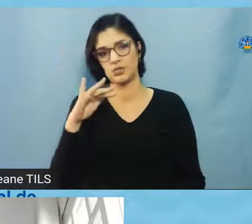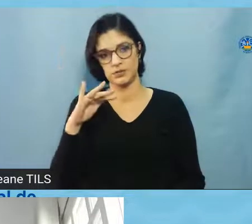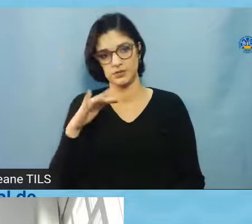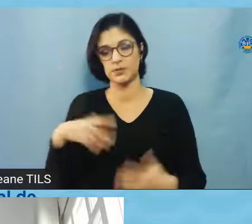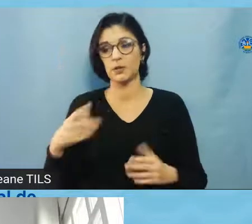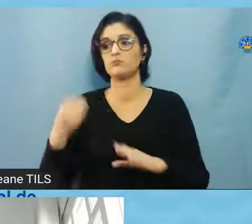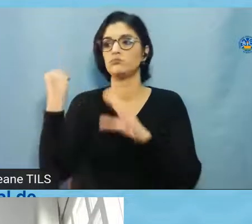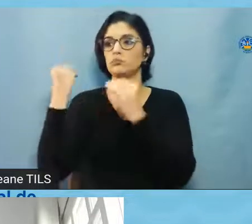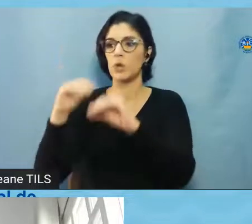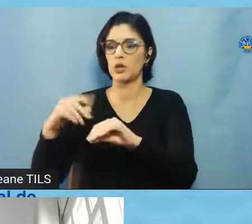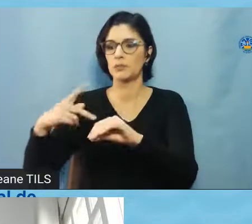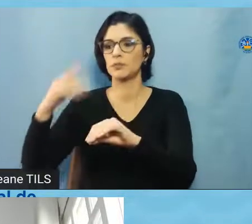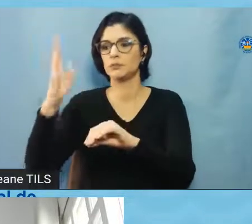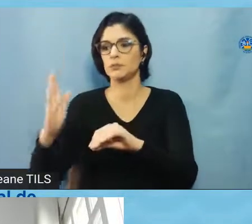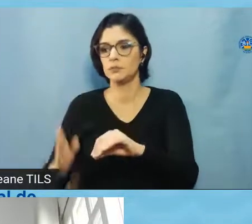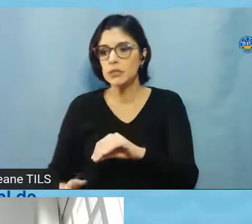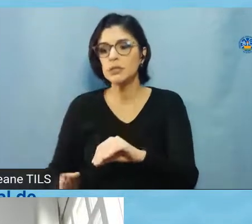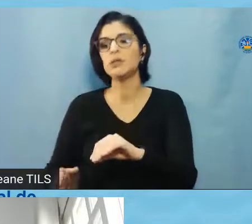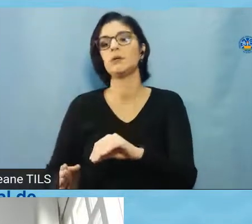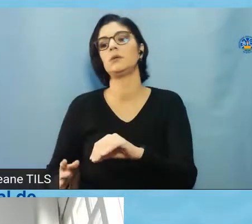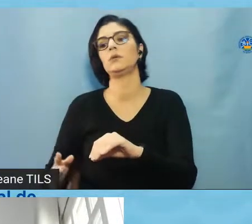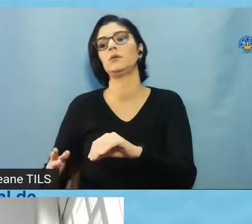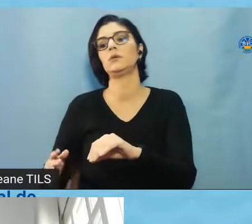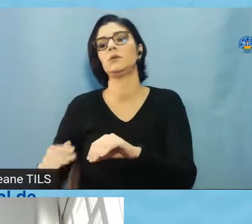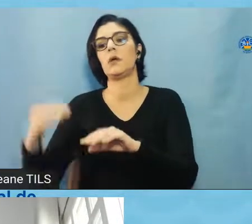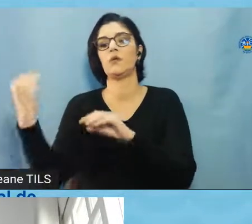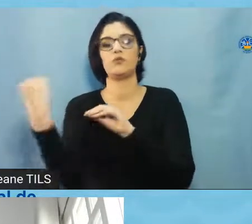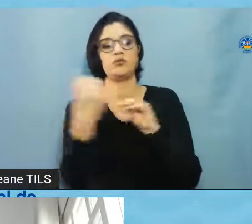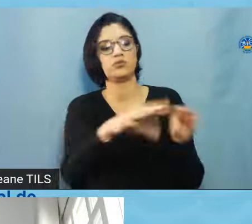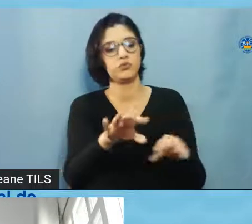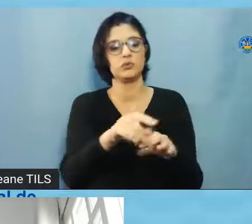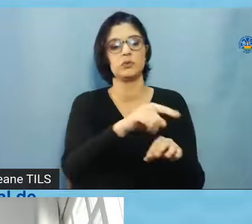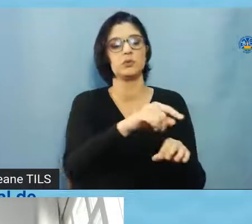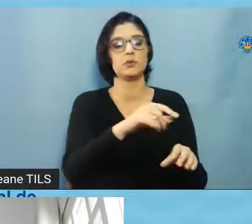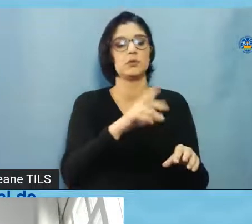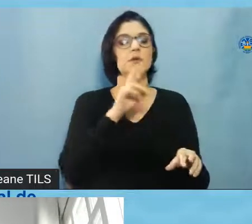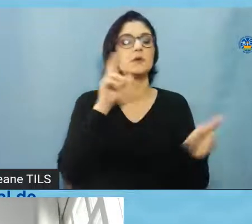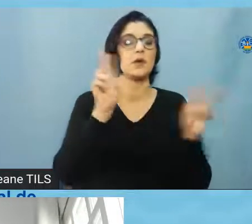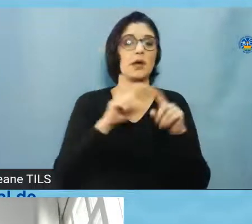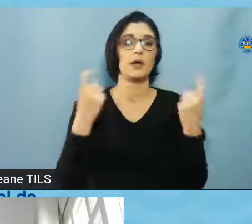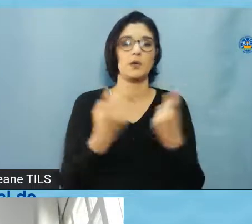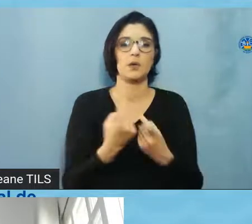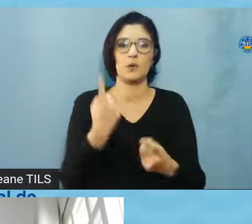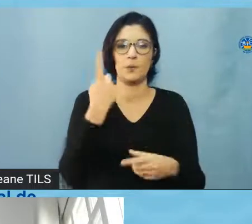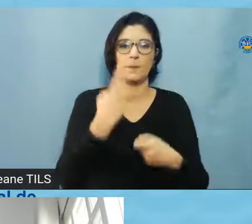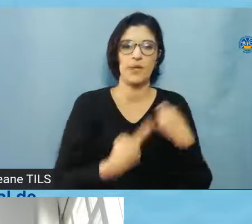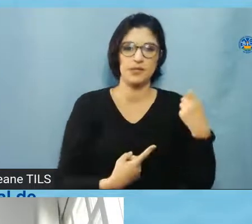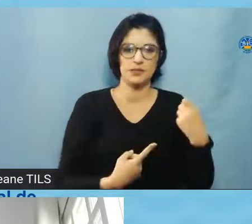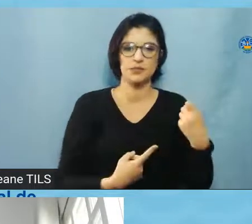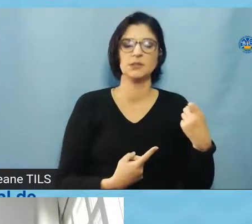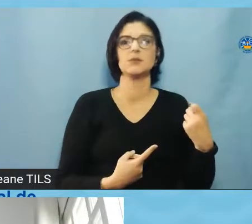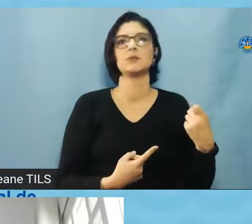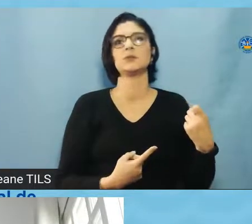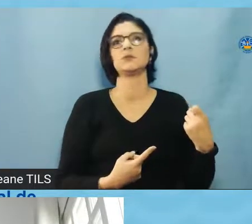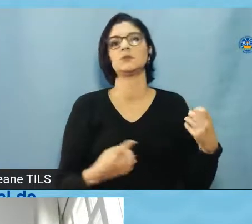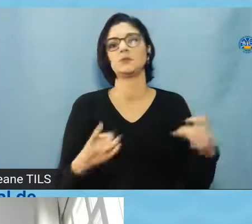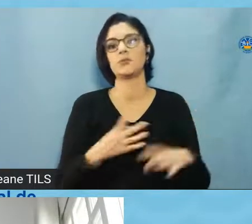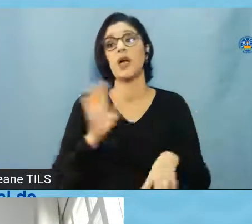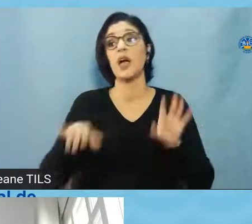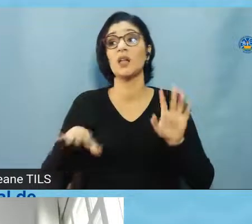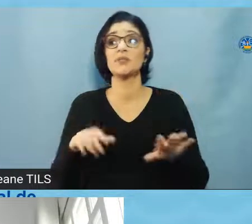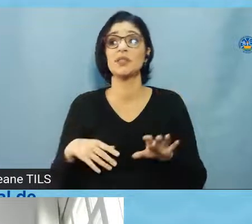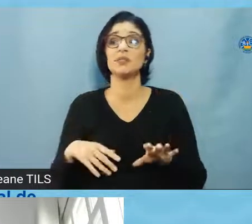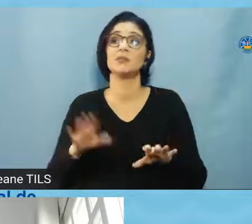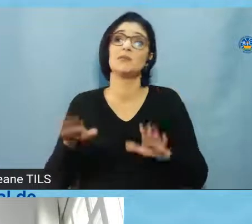os comitês, eles têm reuniões mensais por causa disso, tá? Então, dependendo da data que o projeto é submetido, às vezes, é menos de 30 dias,